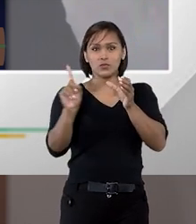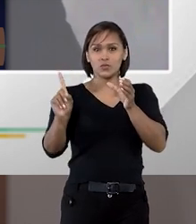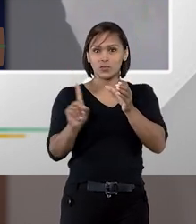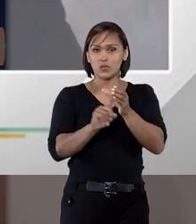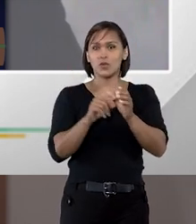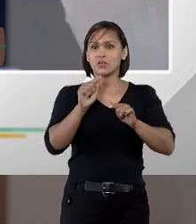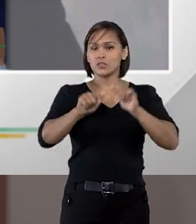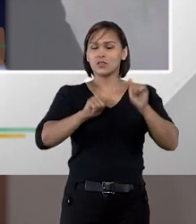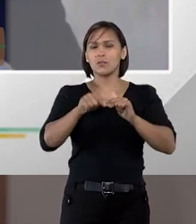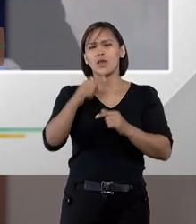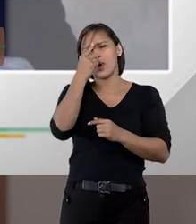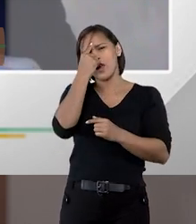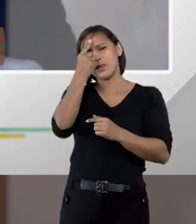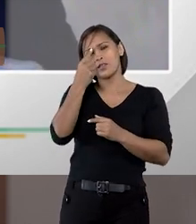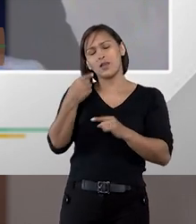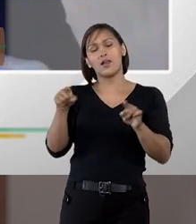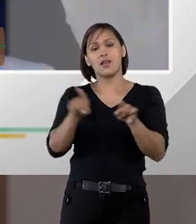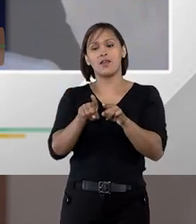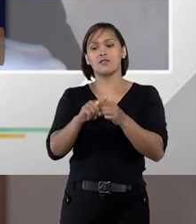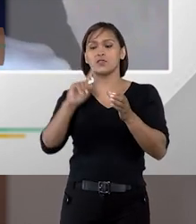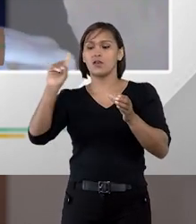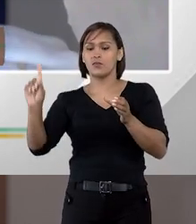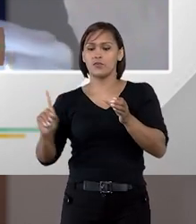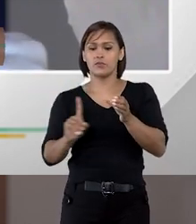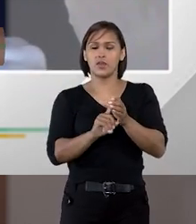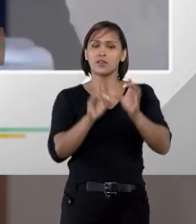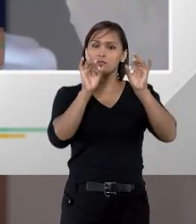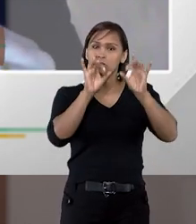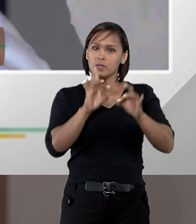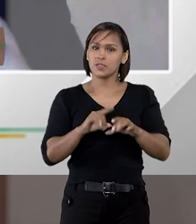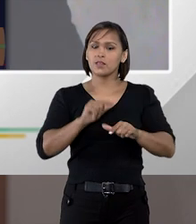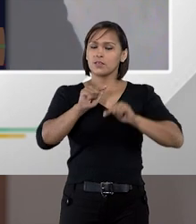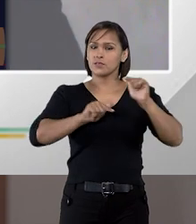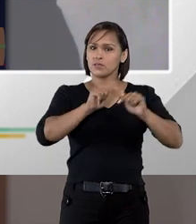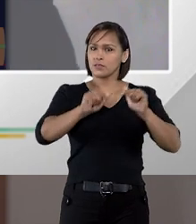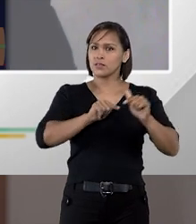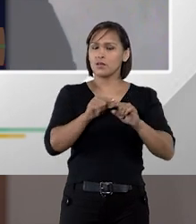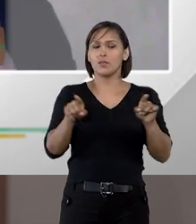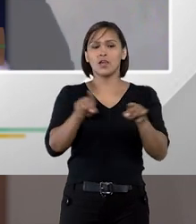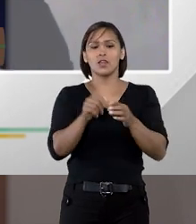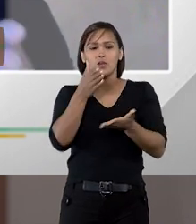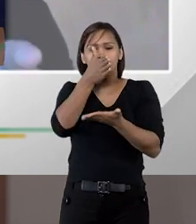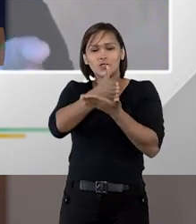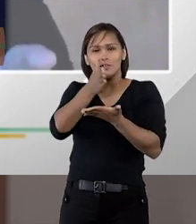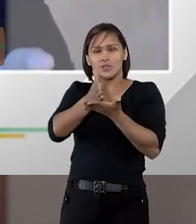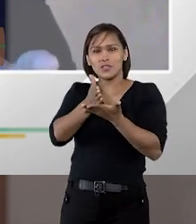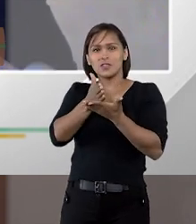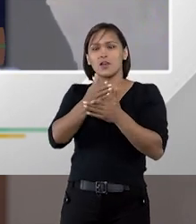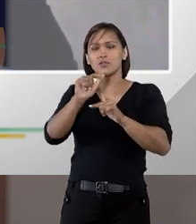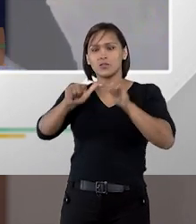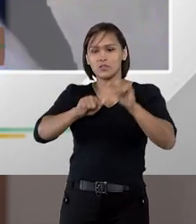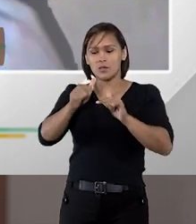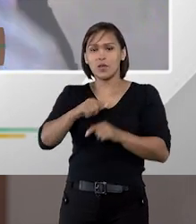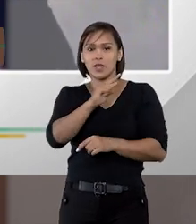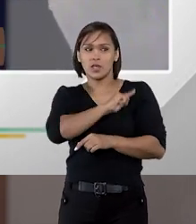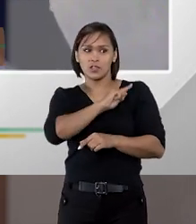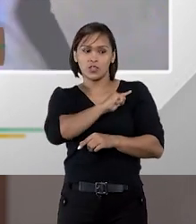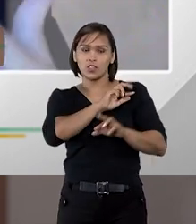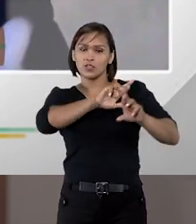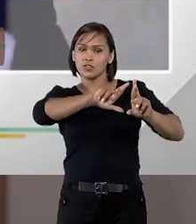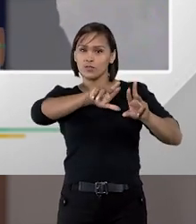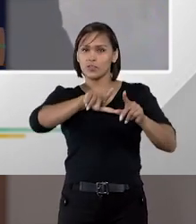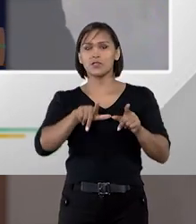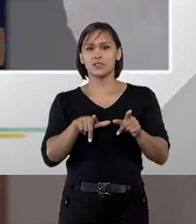de funções. E qual é a ideia? A ideia é você trazer uma especialização de funções e uma divisão das funções entre agentes